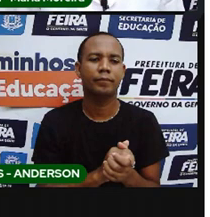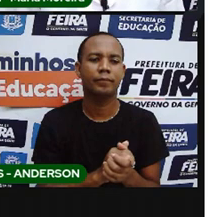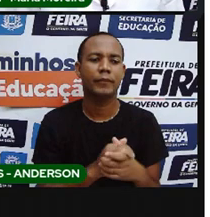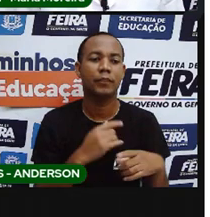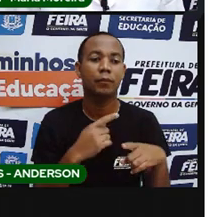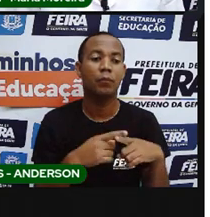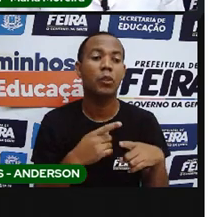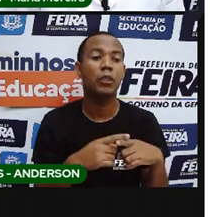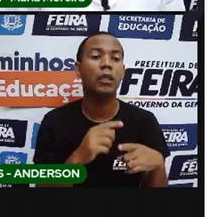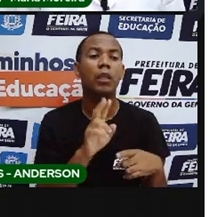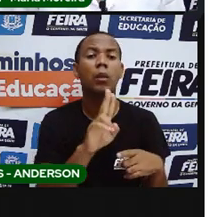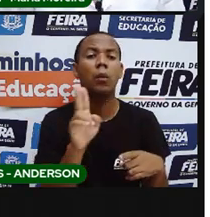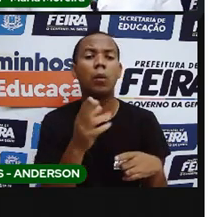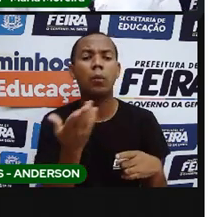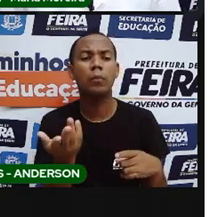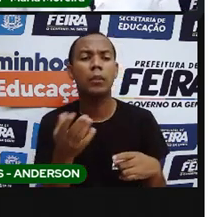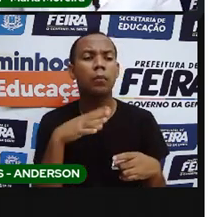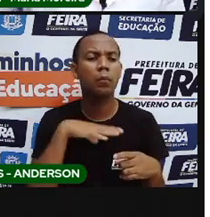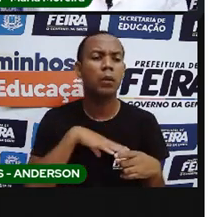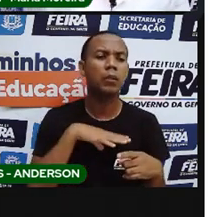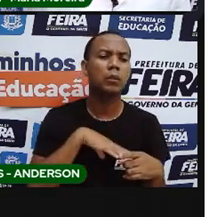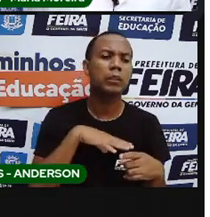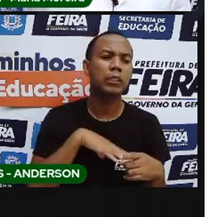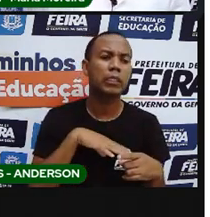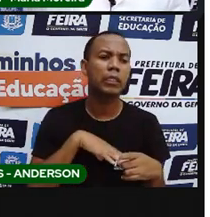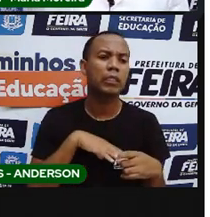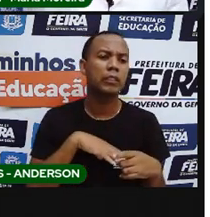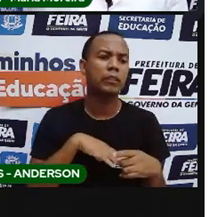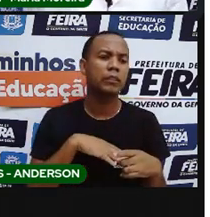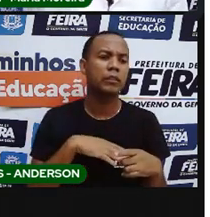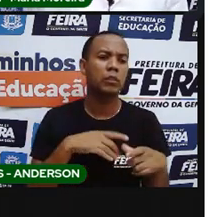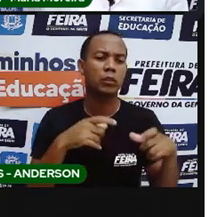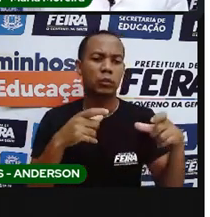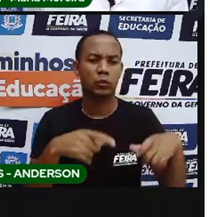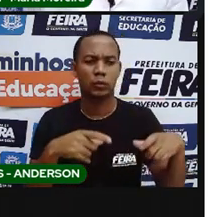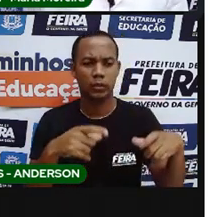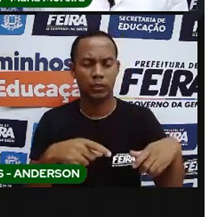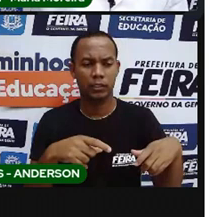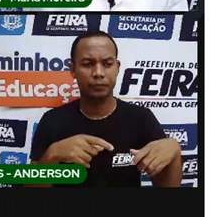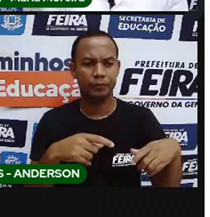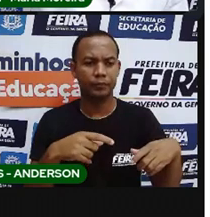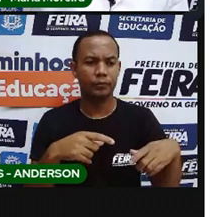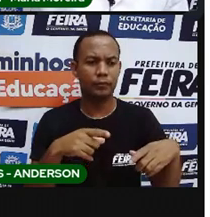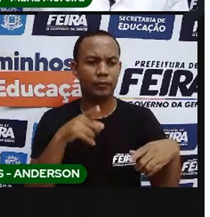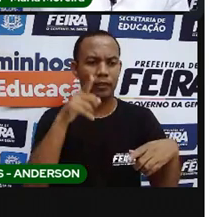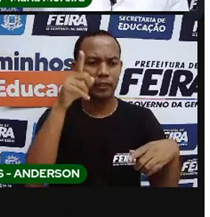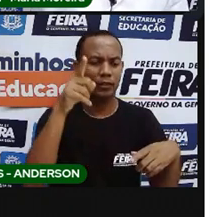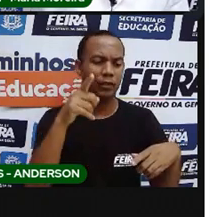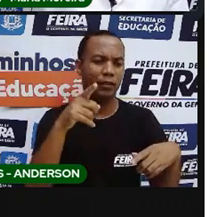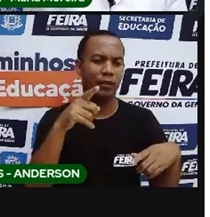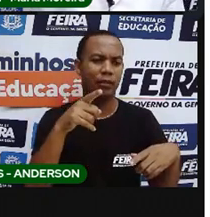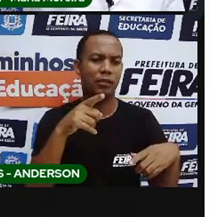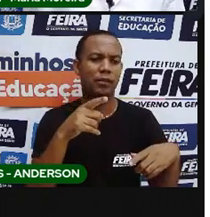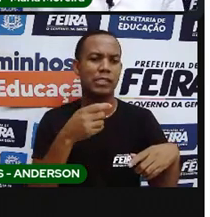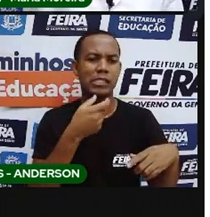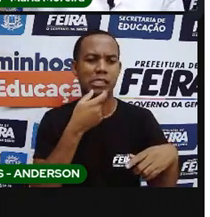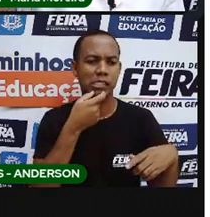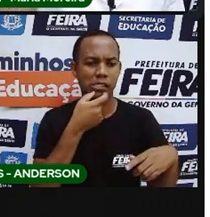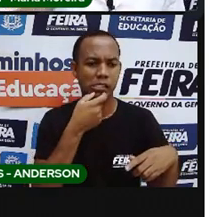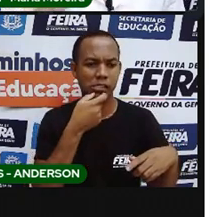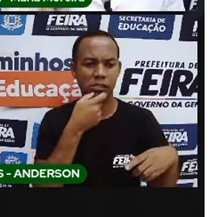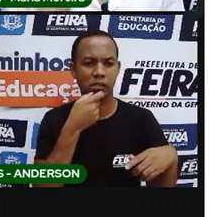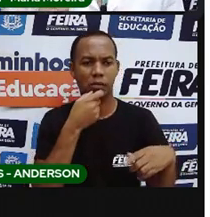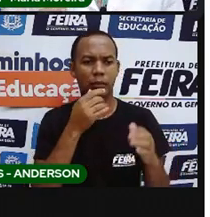Por eles receberam esse nome? Os portugueses que estavam lá da Europa, do outro lado, saíram de lá, olham as